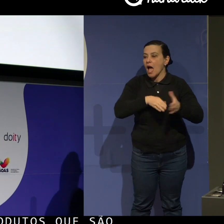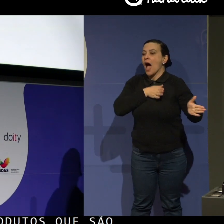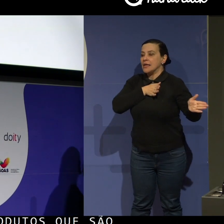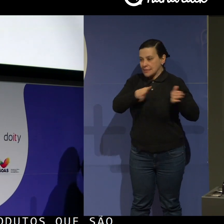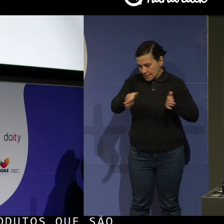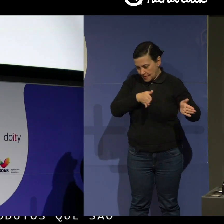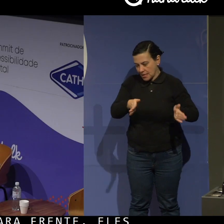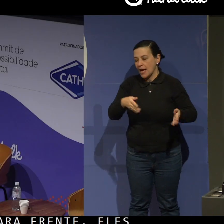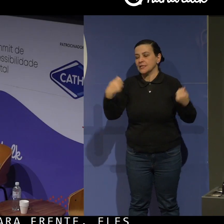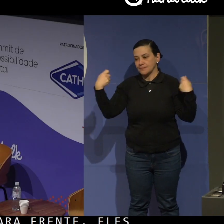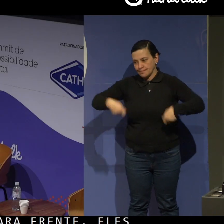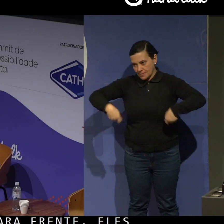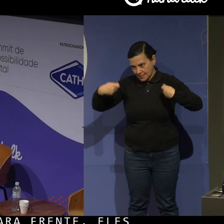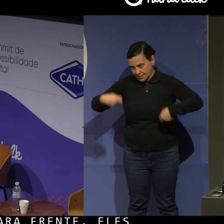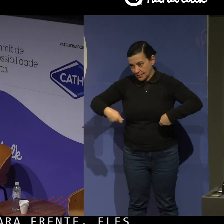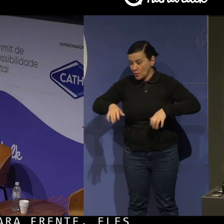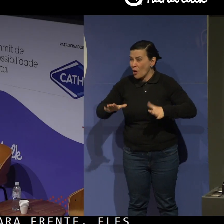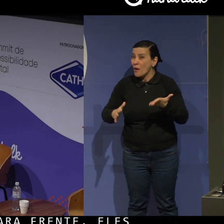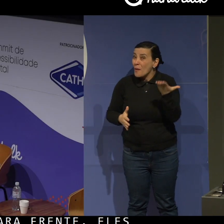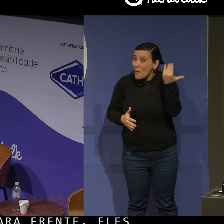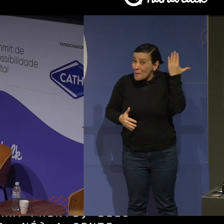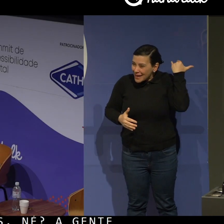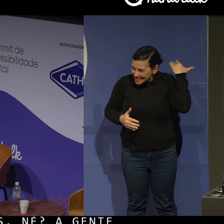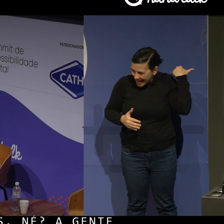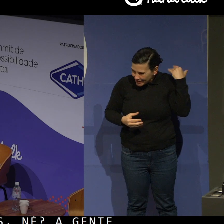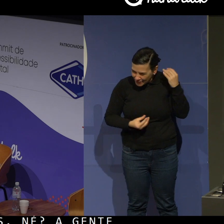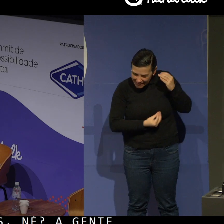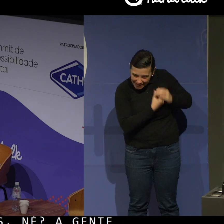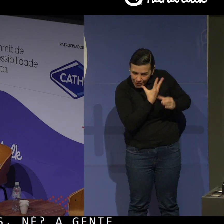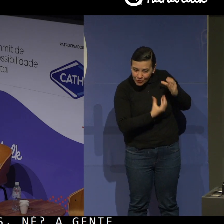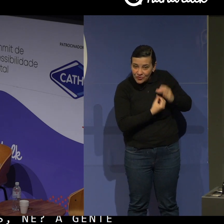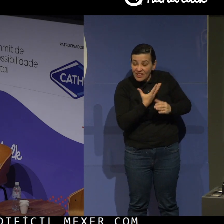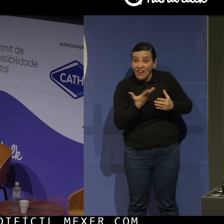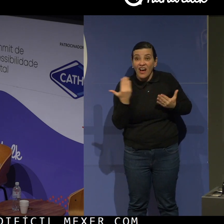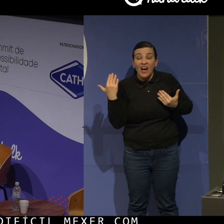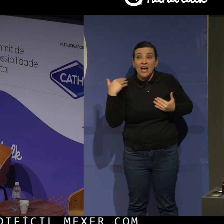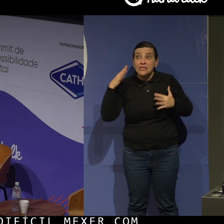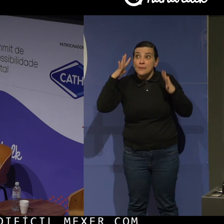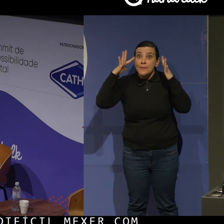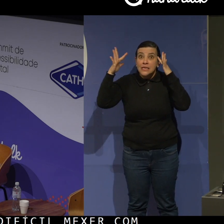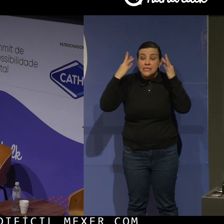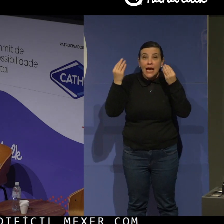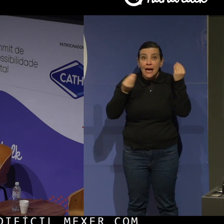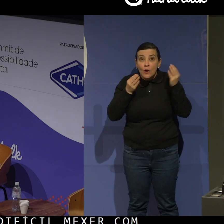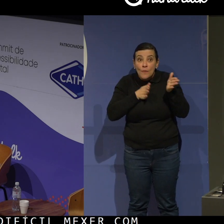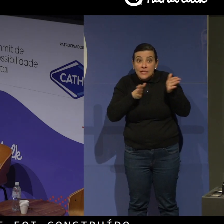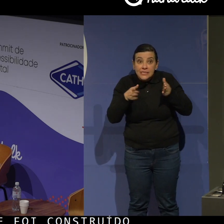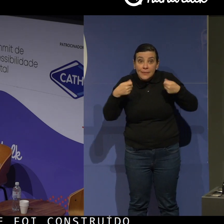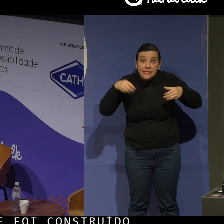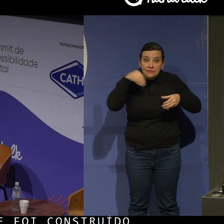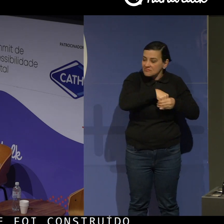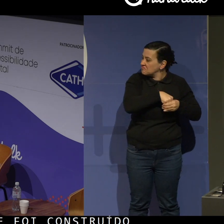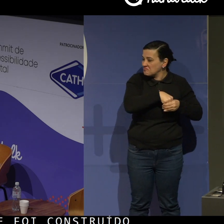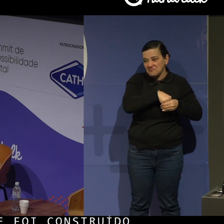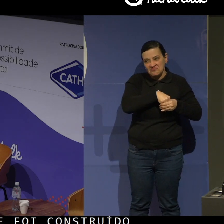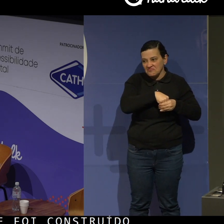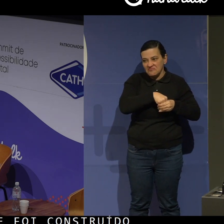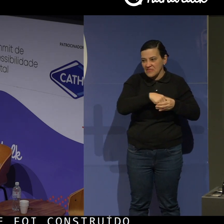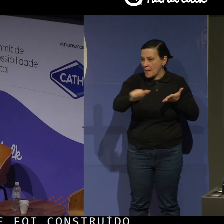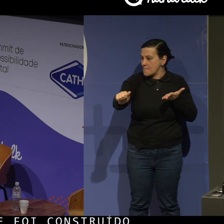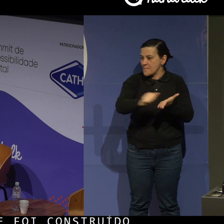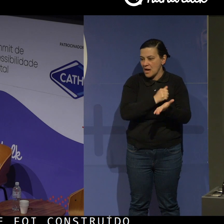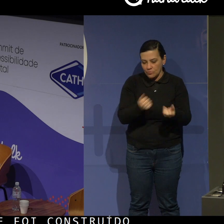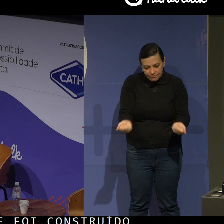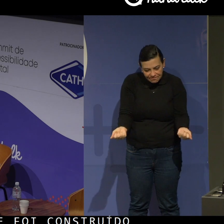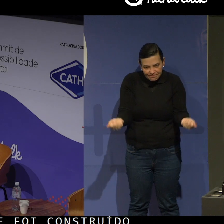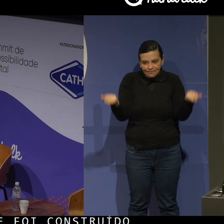é difícil mexer com o passado, o que foi construído sem ter pensado em acessibilidade. Você tem um muro